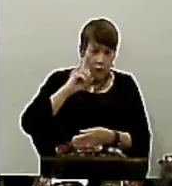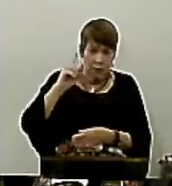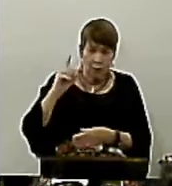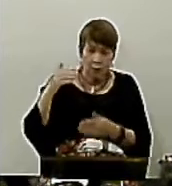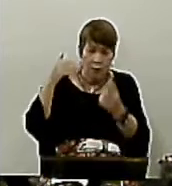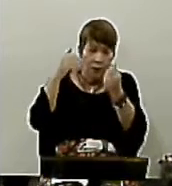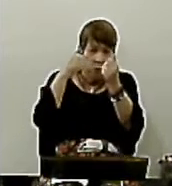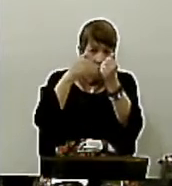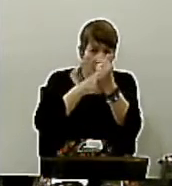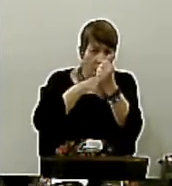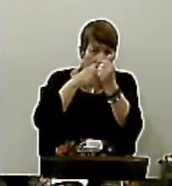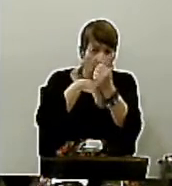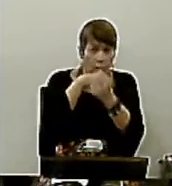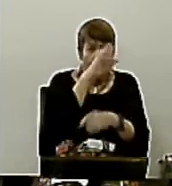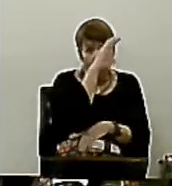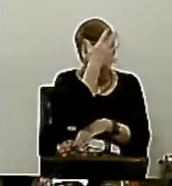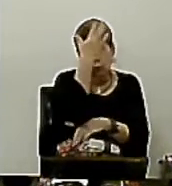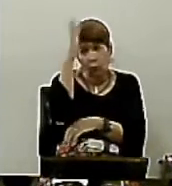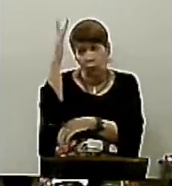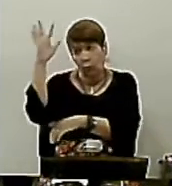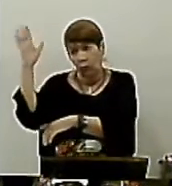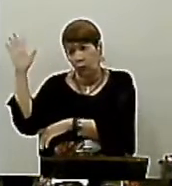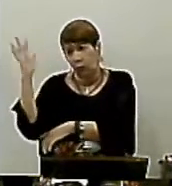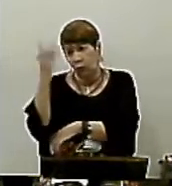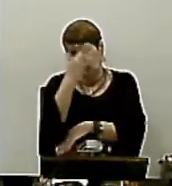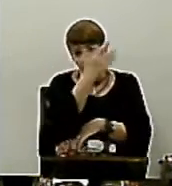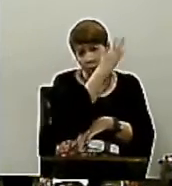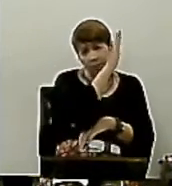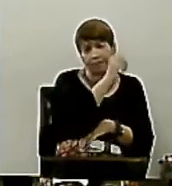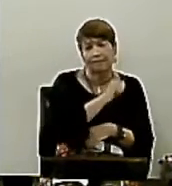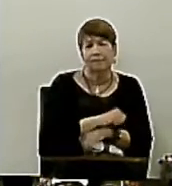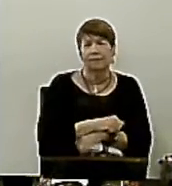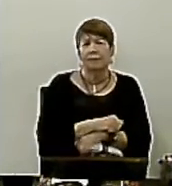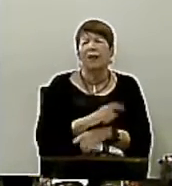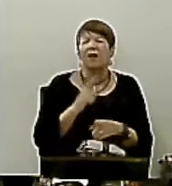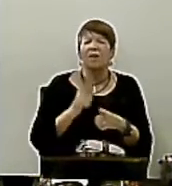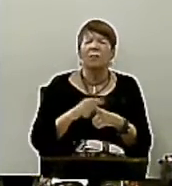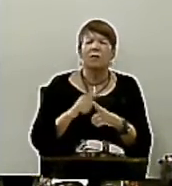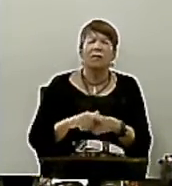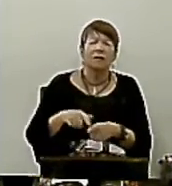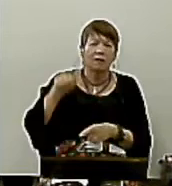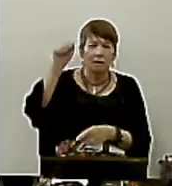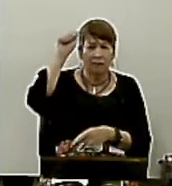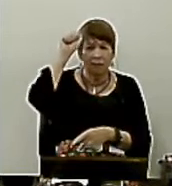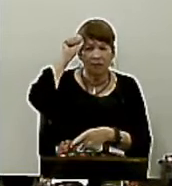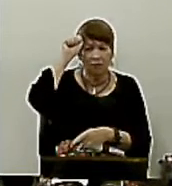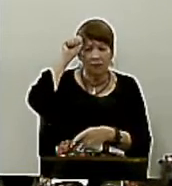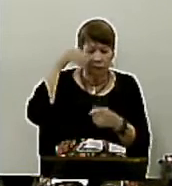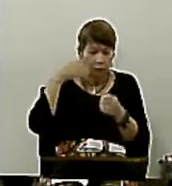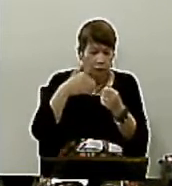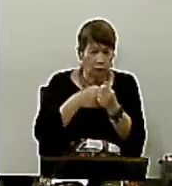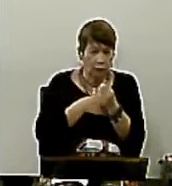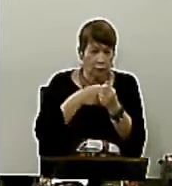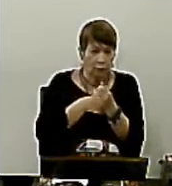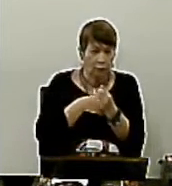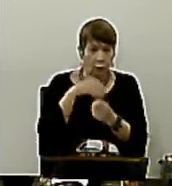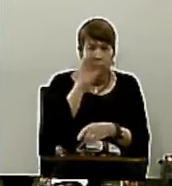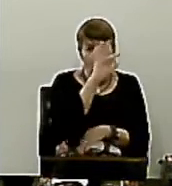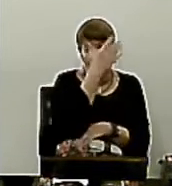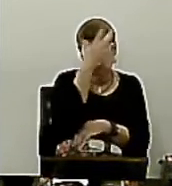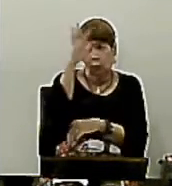escondeu no meio das árvores do jardim Por que que Adão se escondeu? Porque ele sentiu culpa